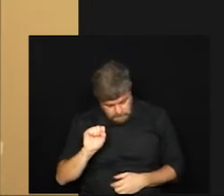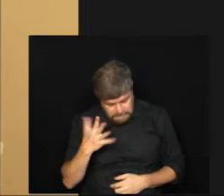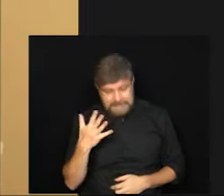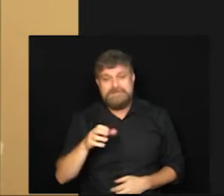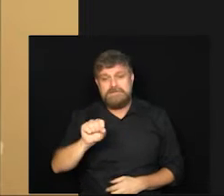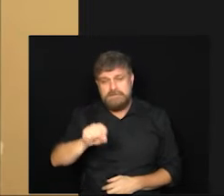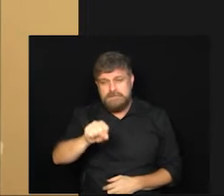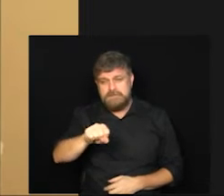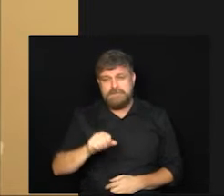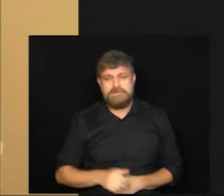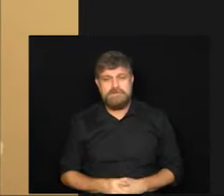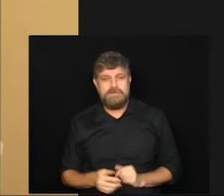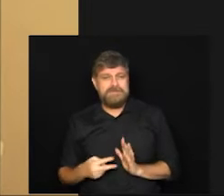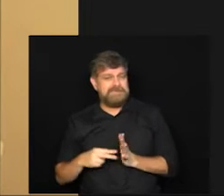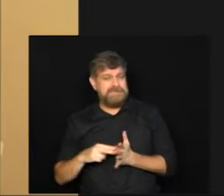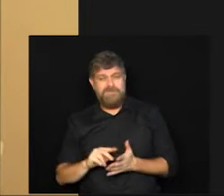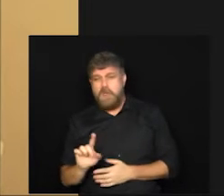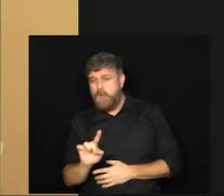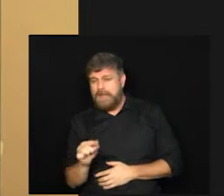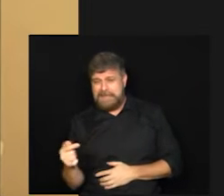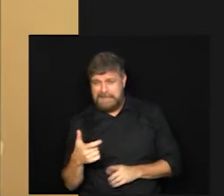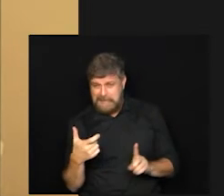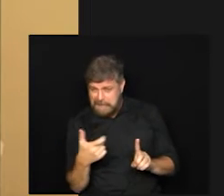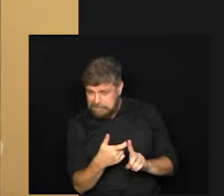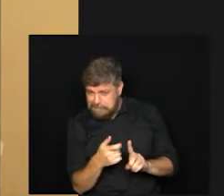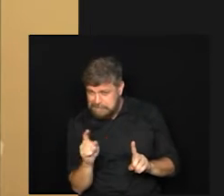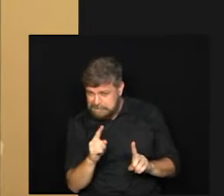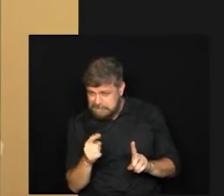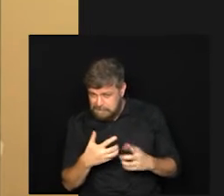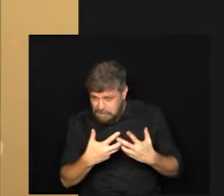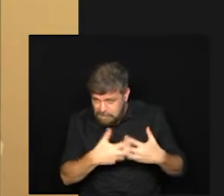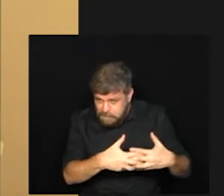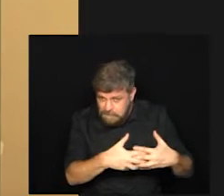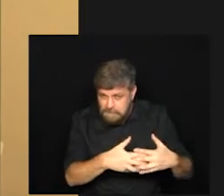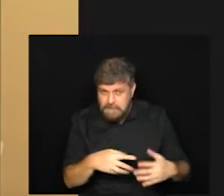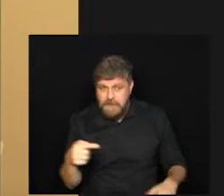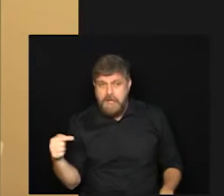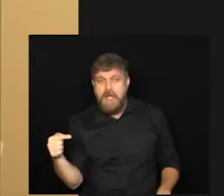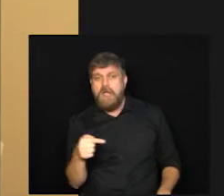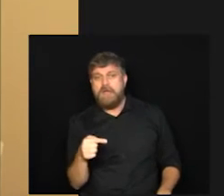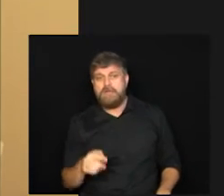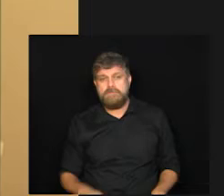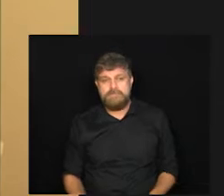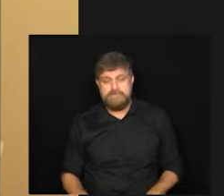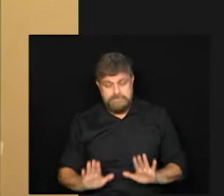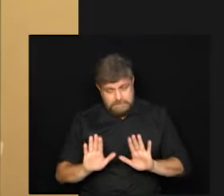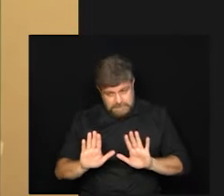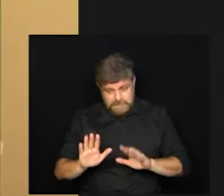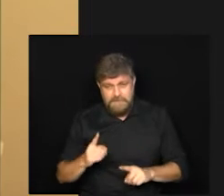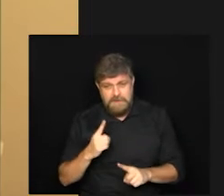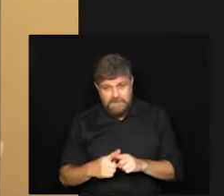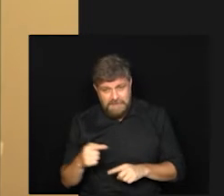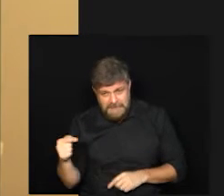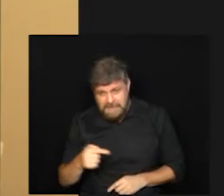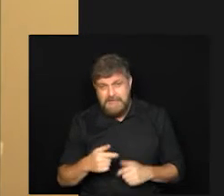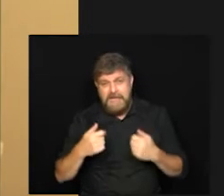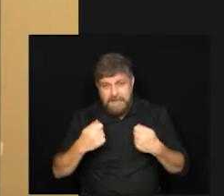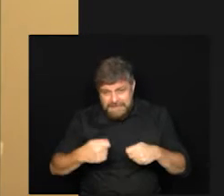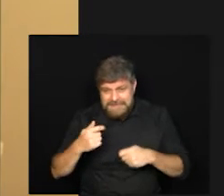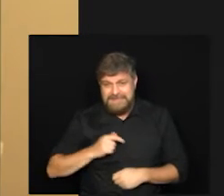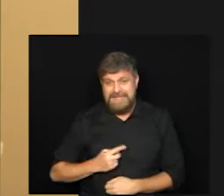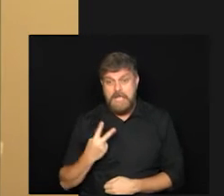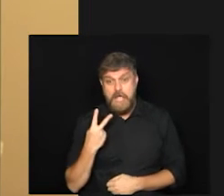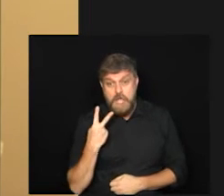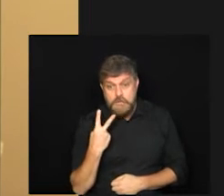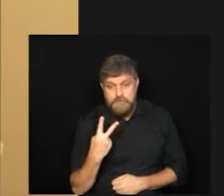isso não quer dizer que a vacina não será eficiente ou ela não é eficaz é porque precisamos das